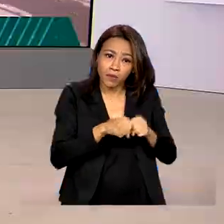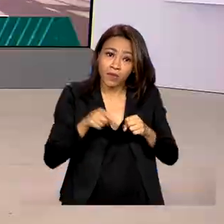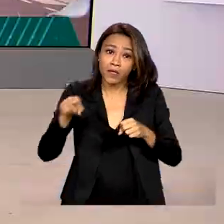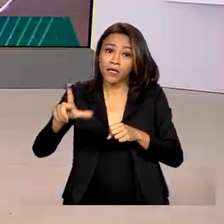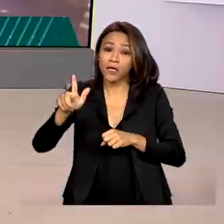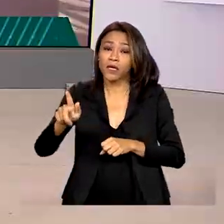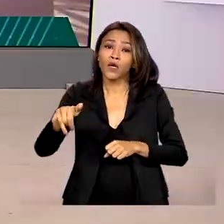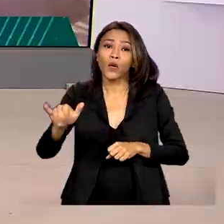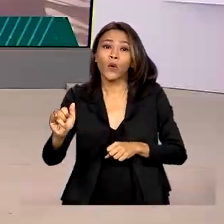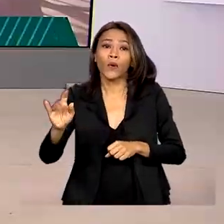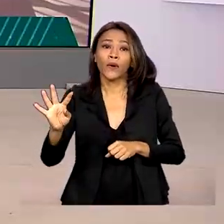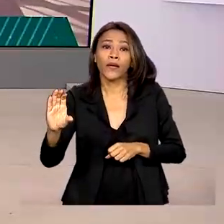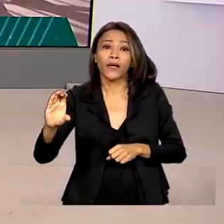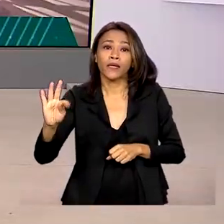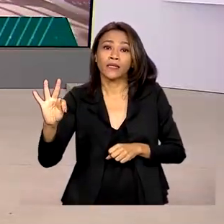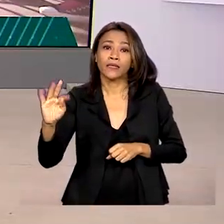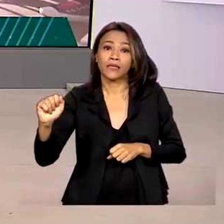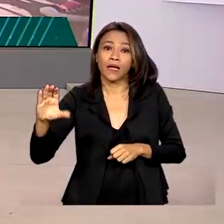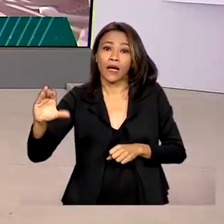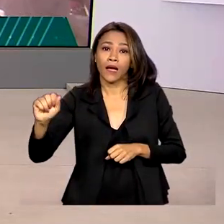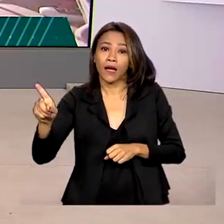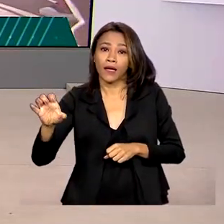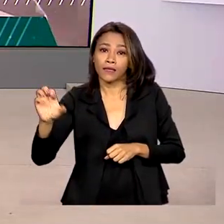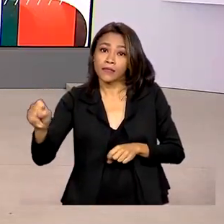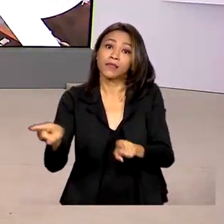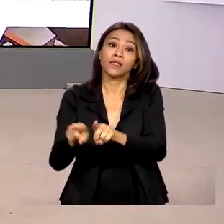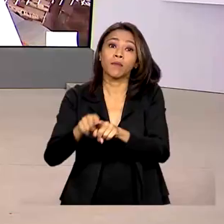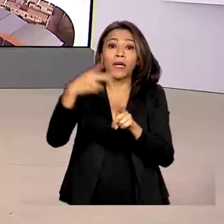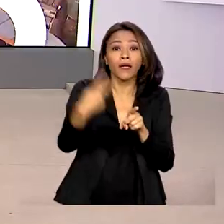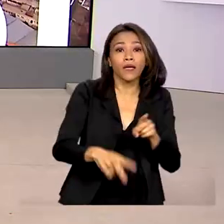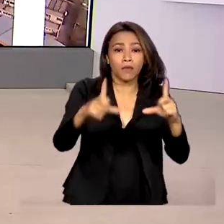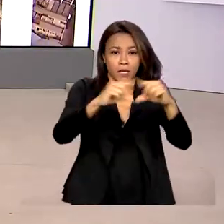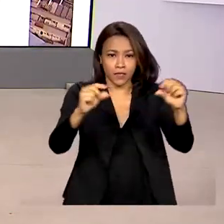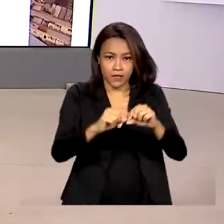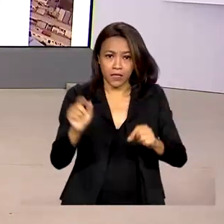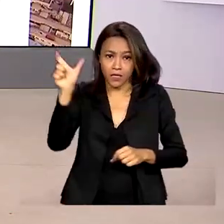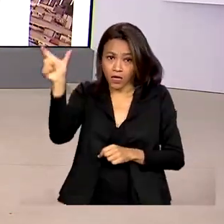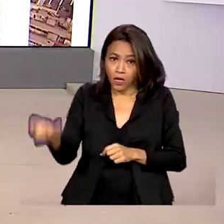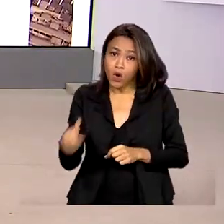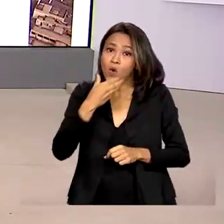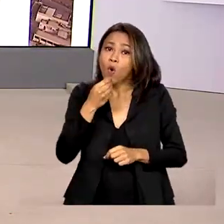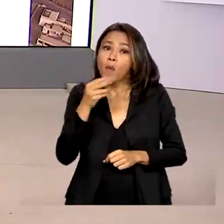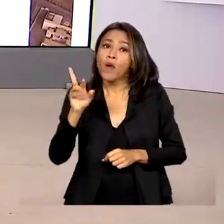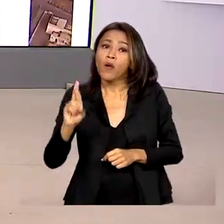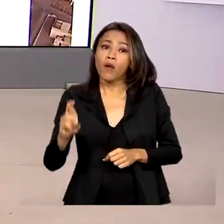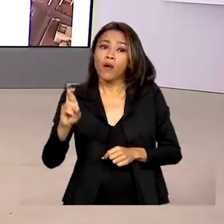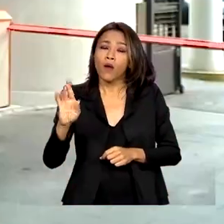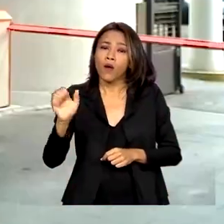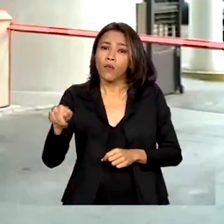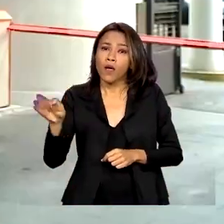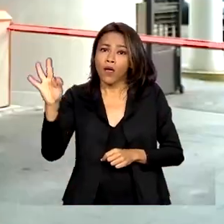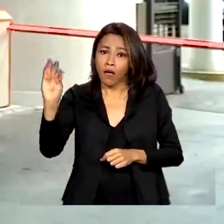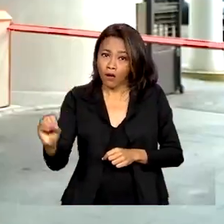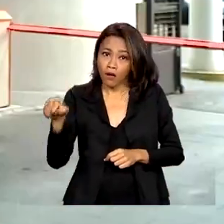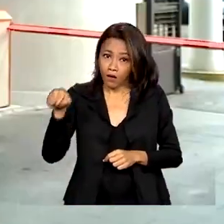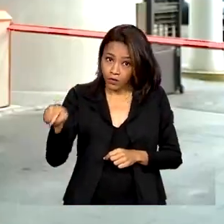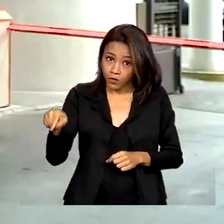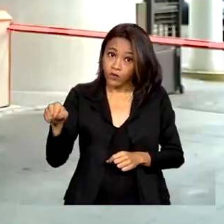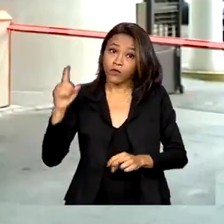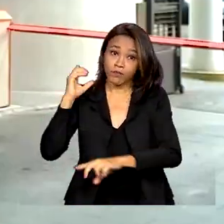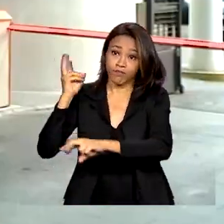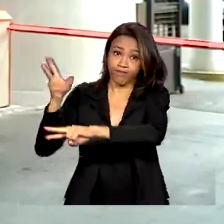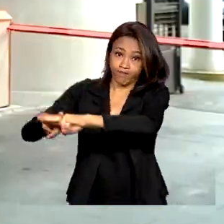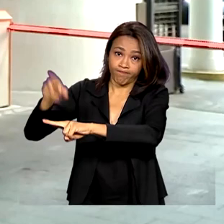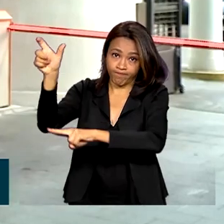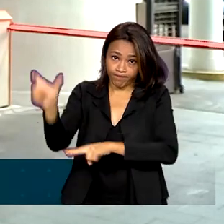O subtenente do Corpo de Bombeiros do Rio de Janeiro, Roberto Henrique de Souza Júnior, foi preso. A Polícia Federal cumpriu